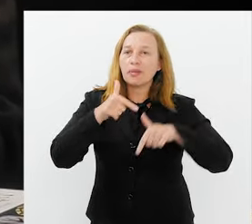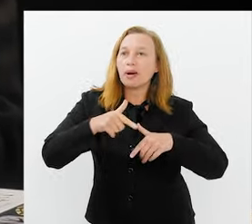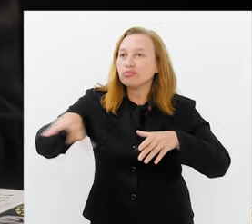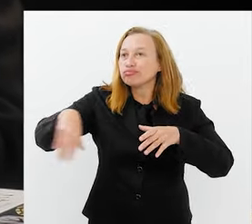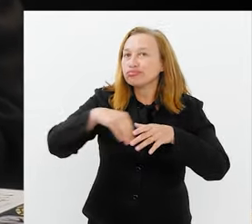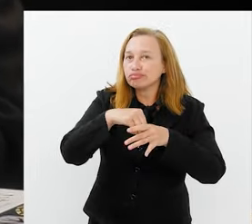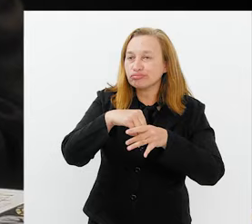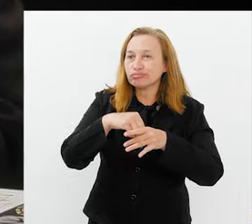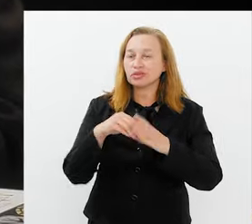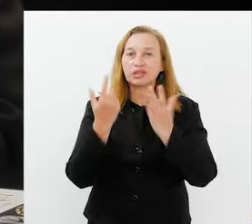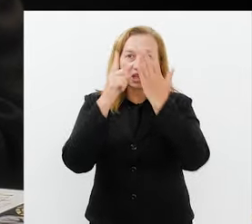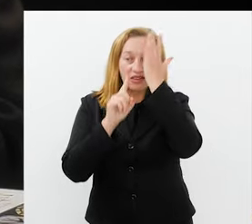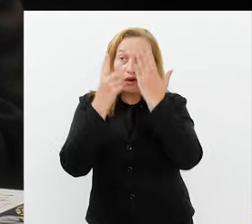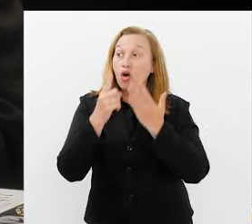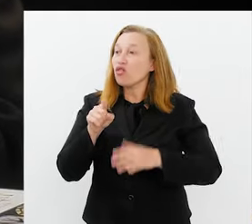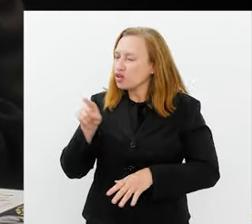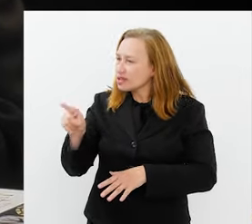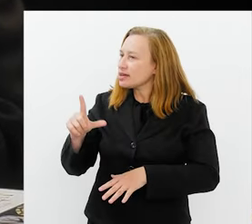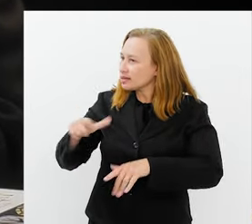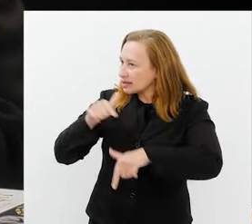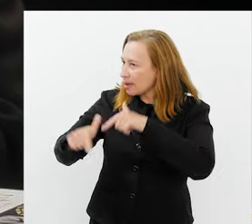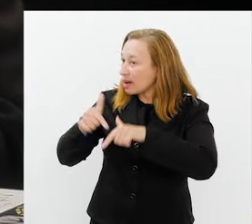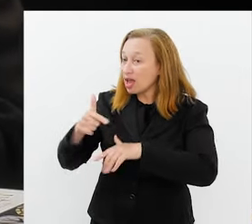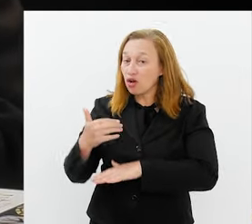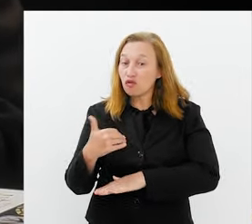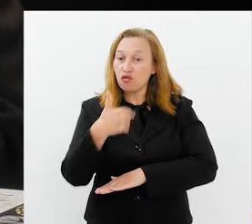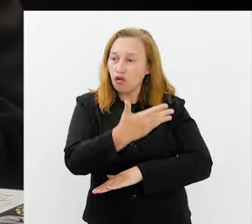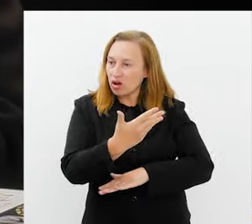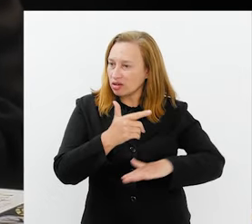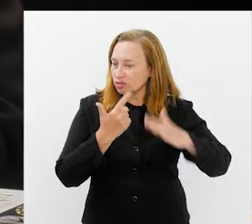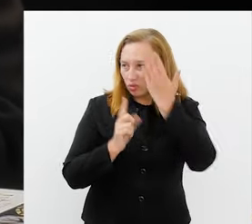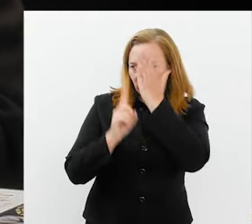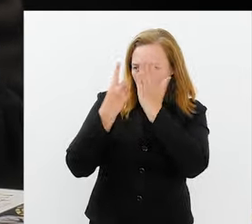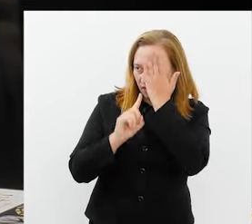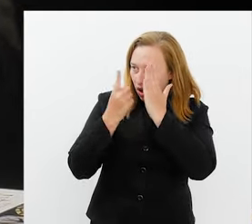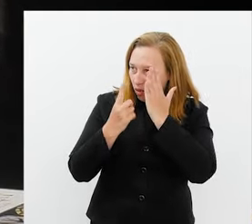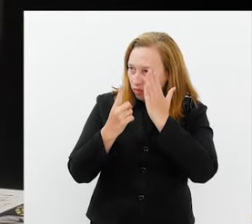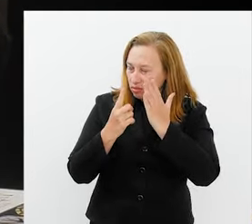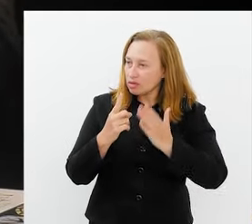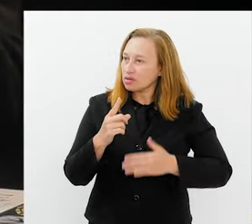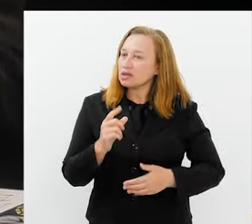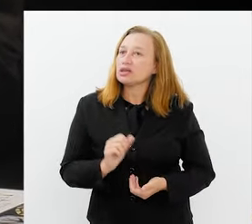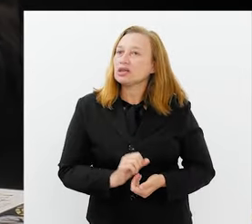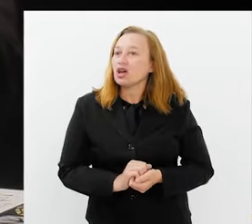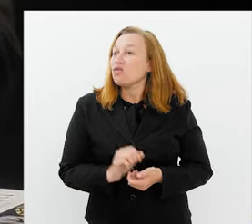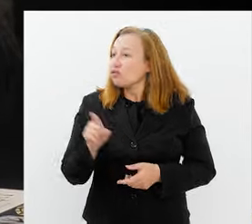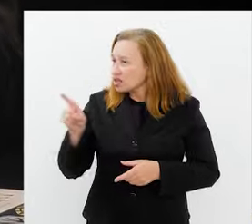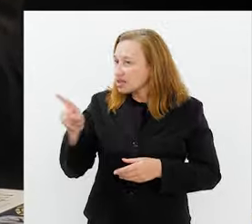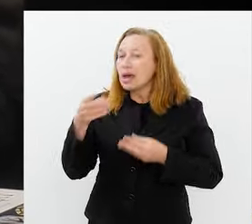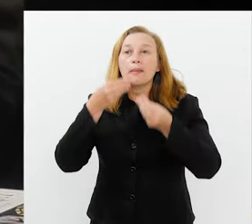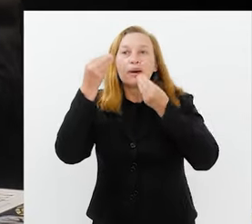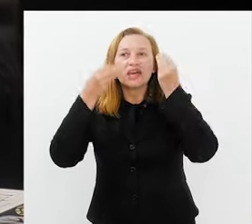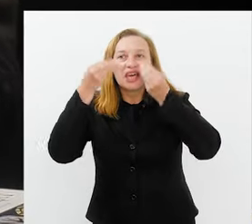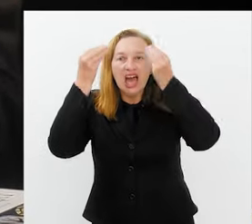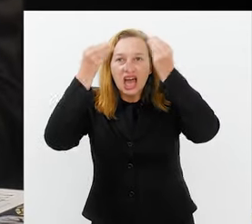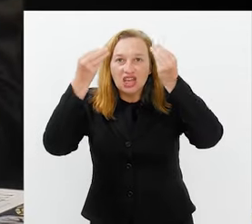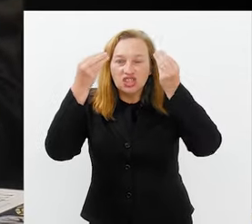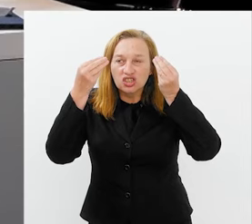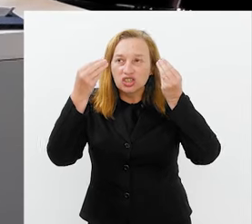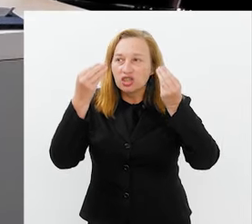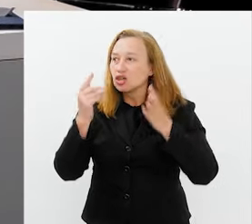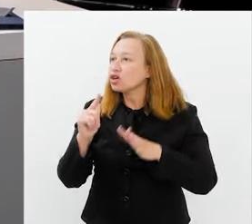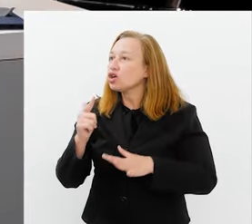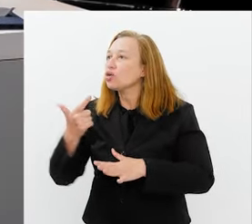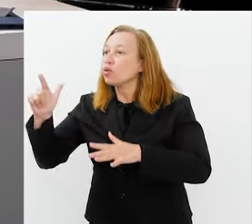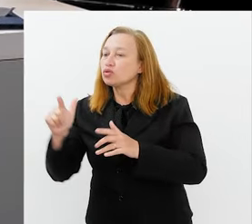e você tem o trabalho fora do Carnaval, você faz a maquiagem para as noivas, para as mulheres, você trabalha com isso